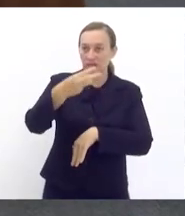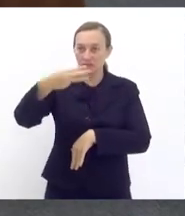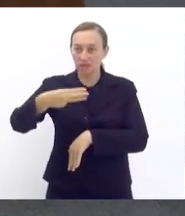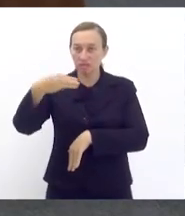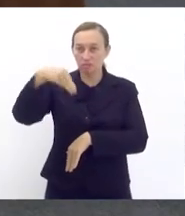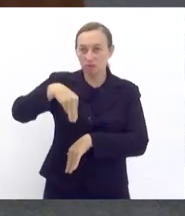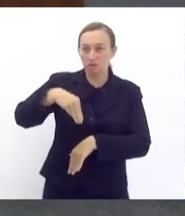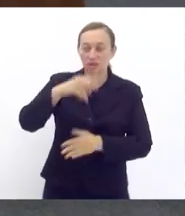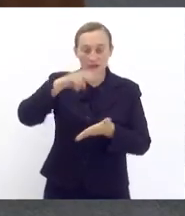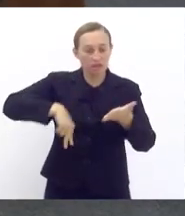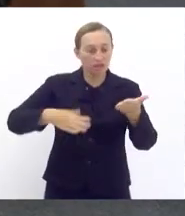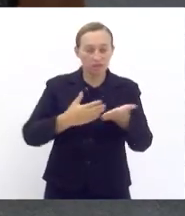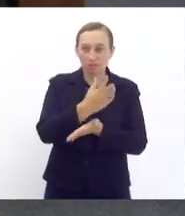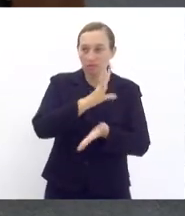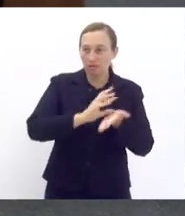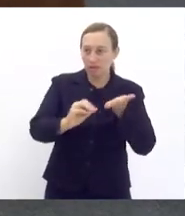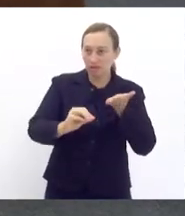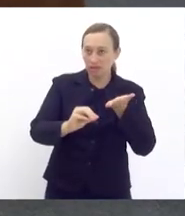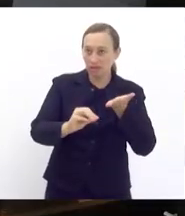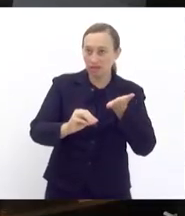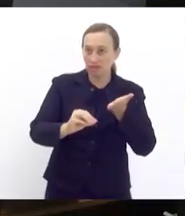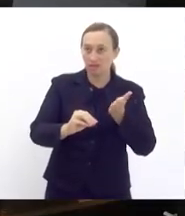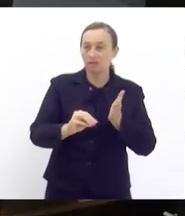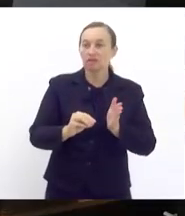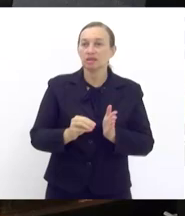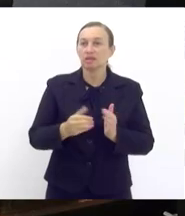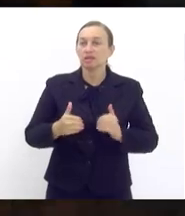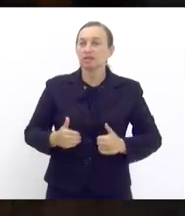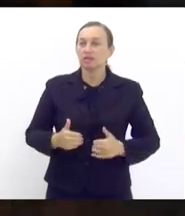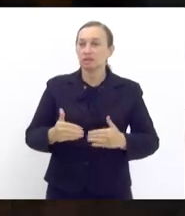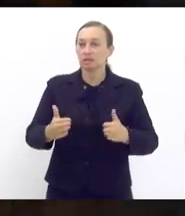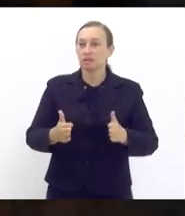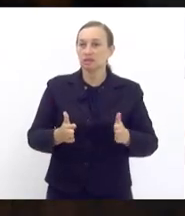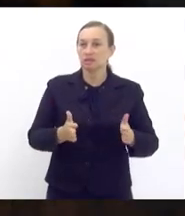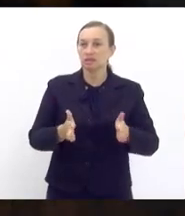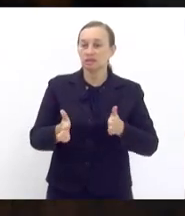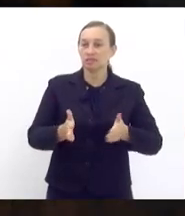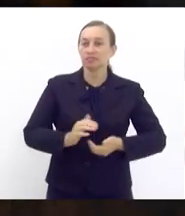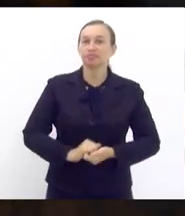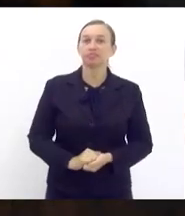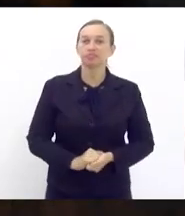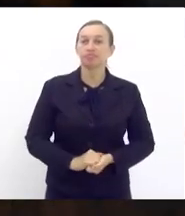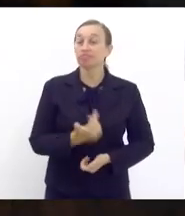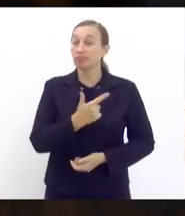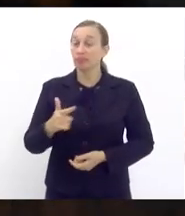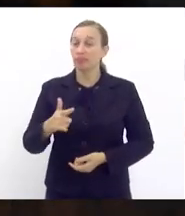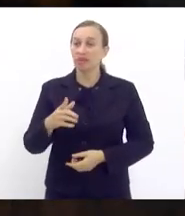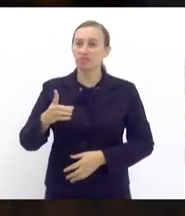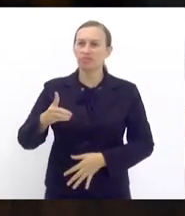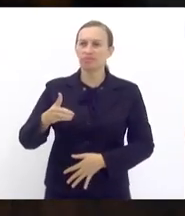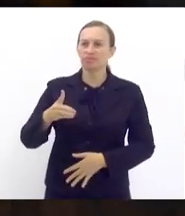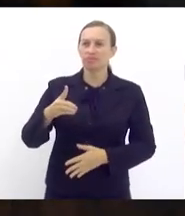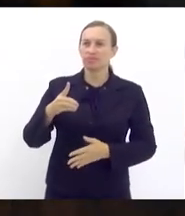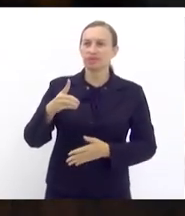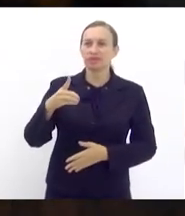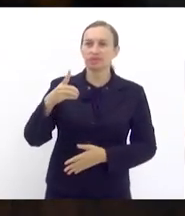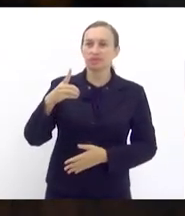Líder aprovada a ata, passa-se ao expediente inicial Não havendo orador escrito